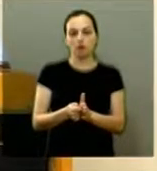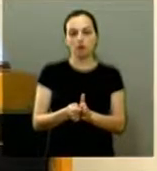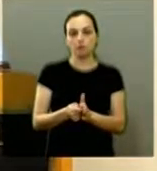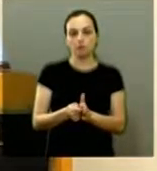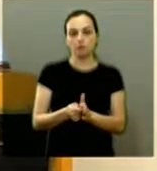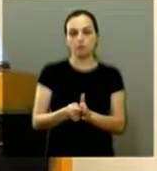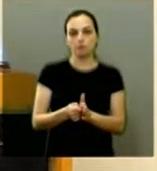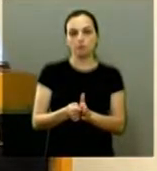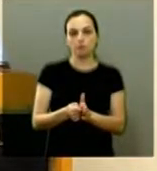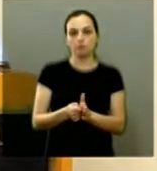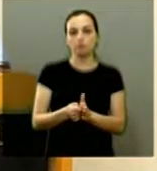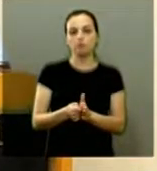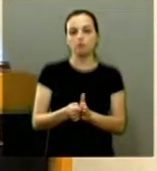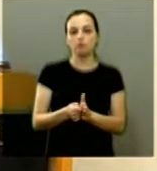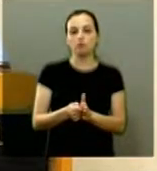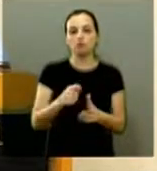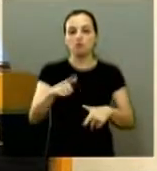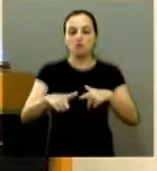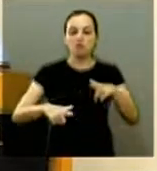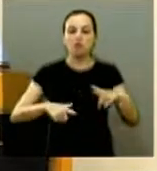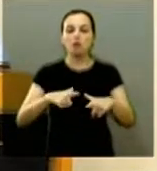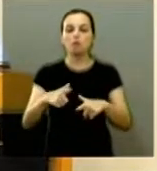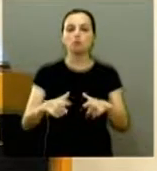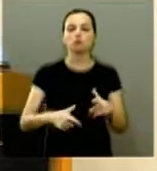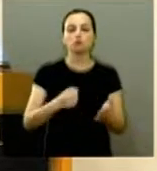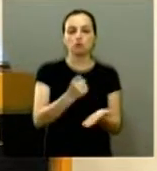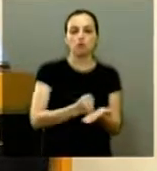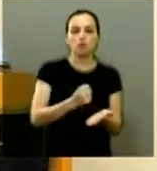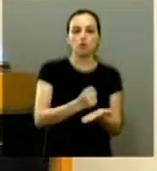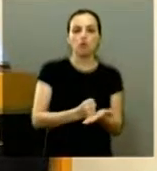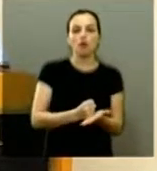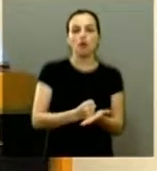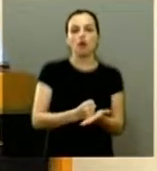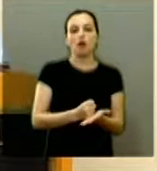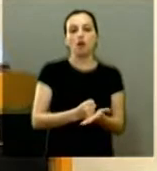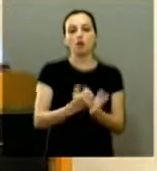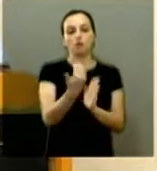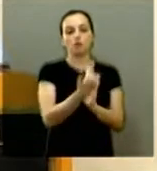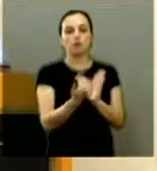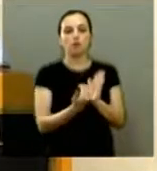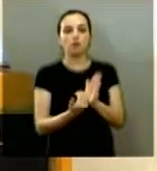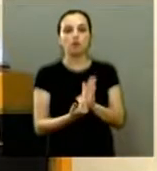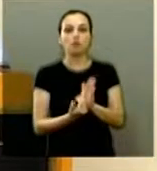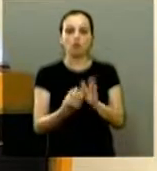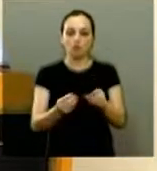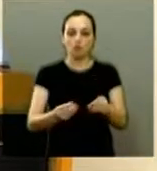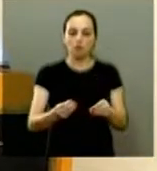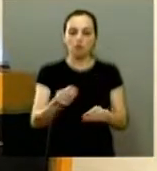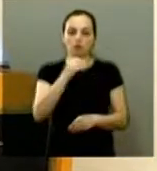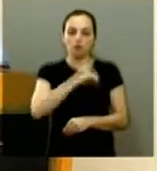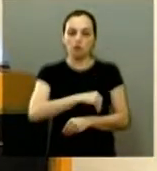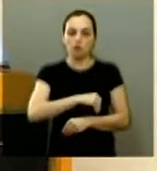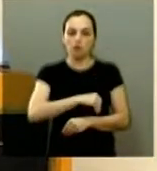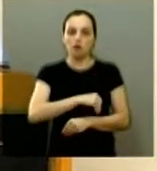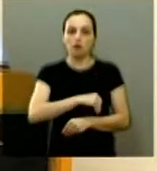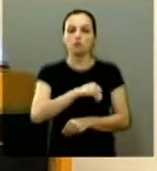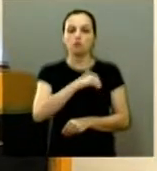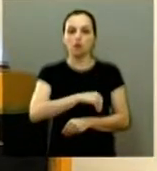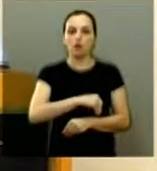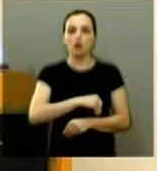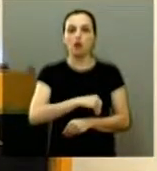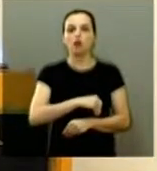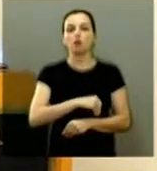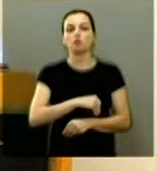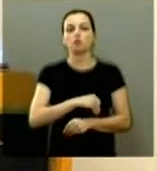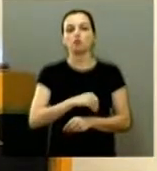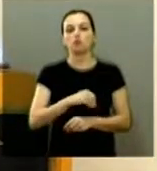a sentença coloca os trabalhadores contratados pelo programa deverão receber equivalente a um salário mínimo e ter